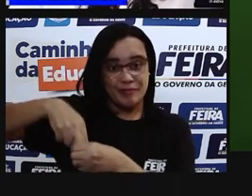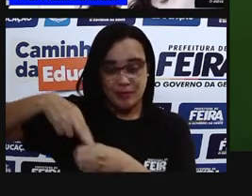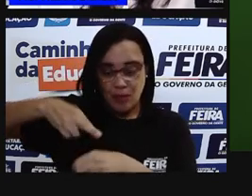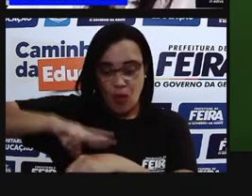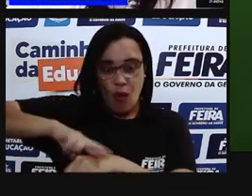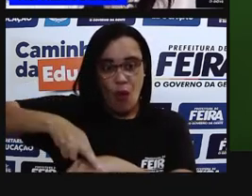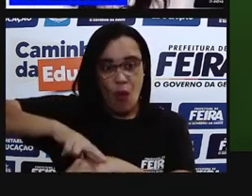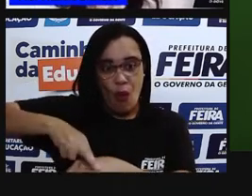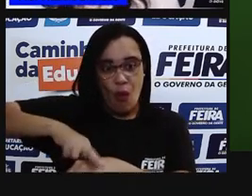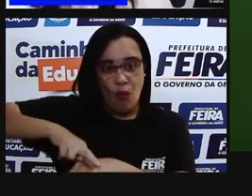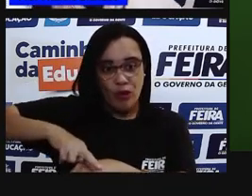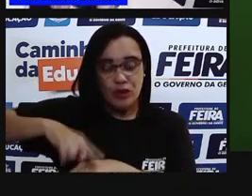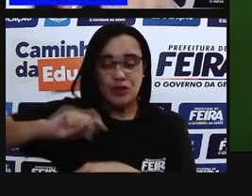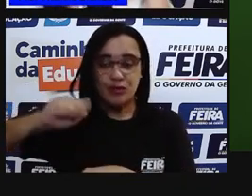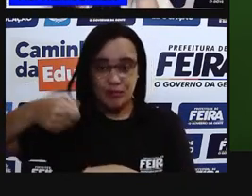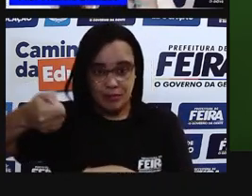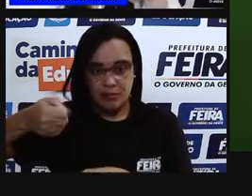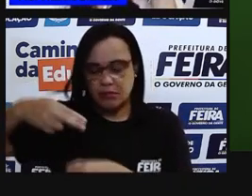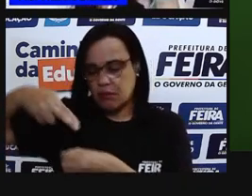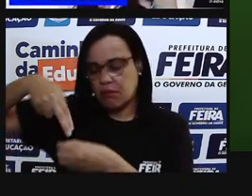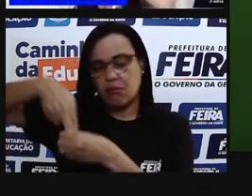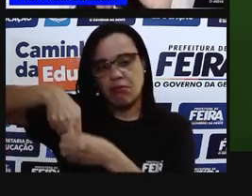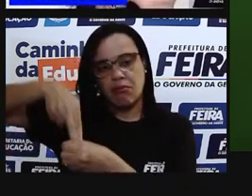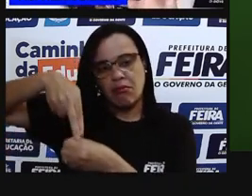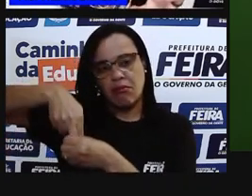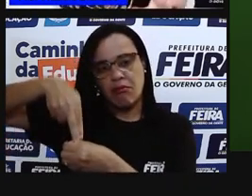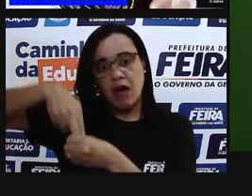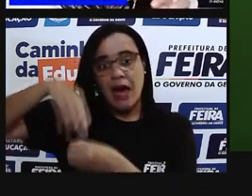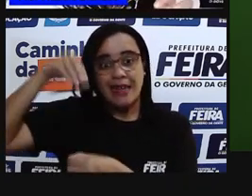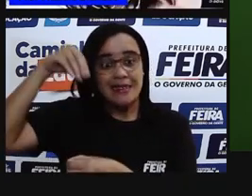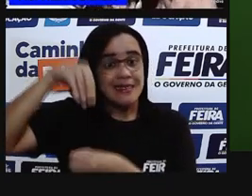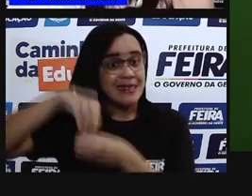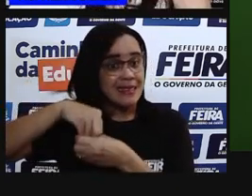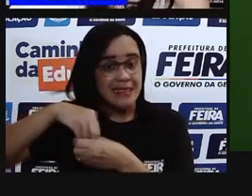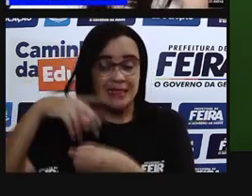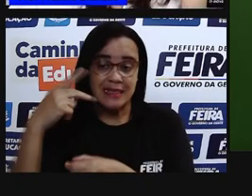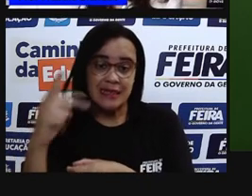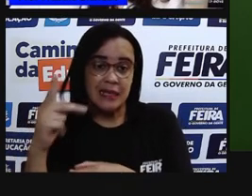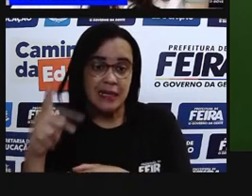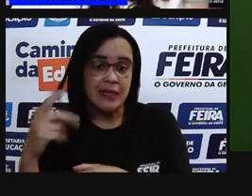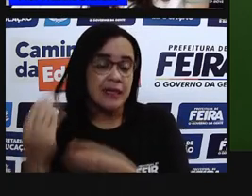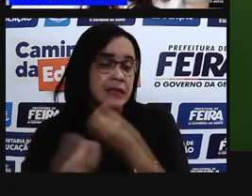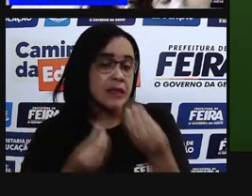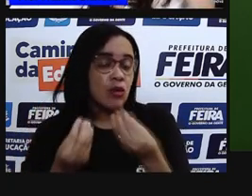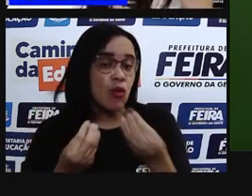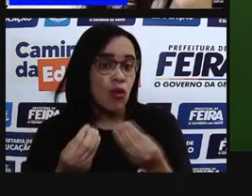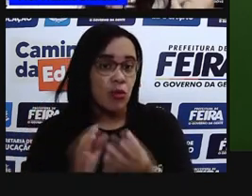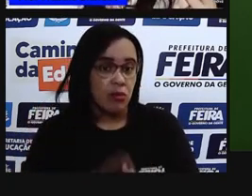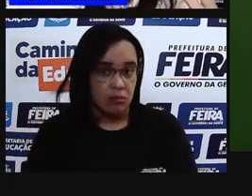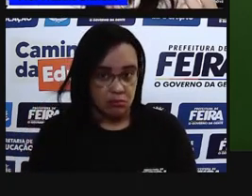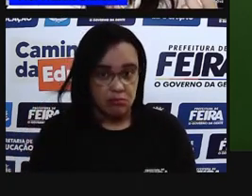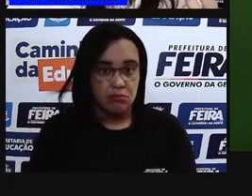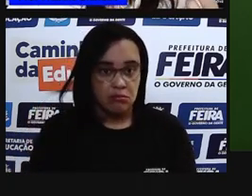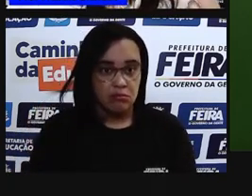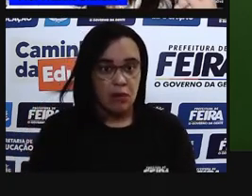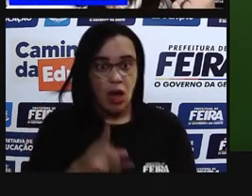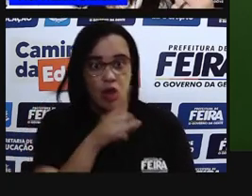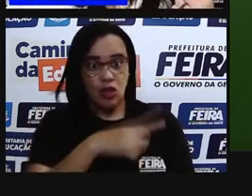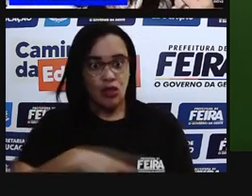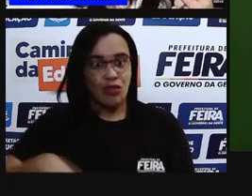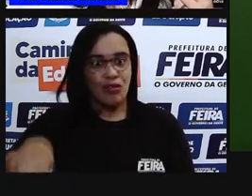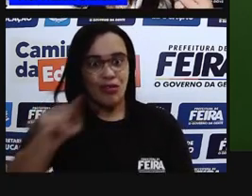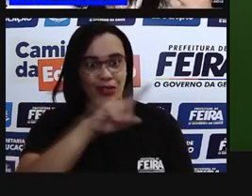de núcleo. É nele, é dentro desse núcleo, que em nós, seres humanos, vai existir